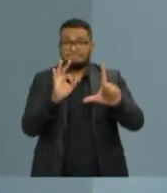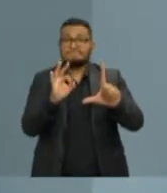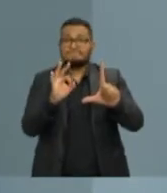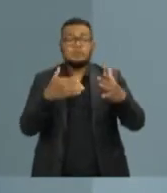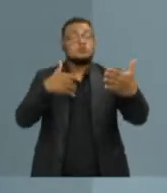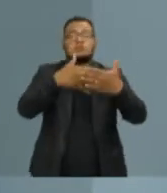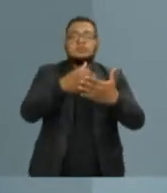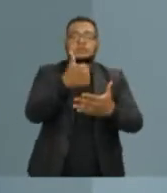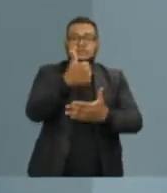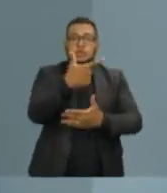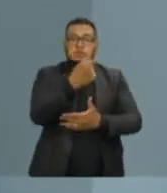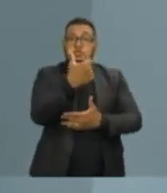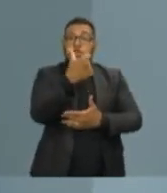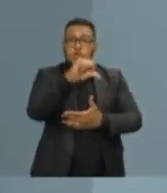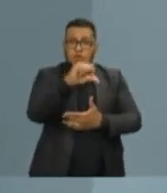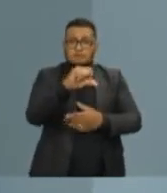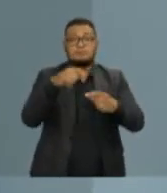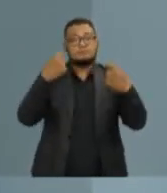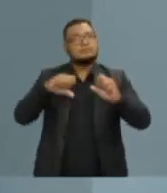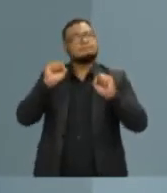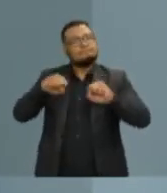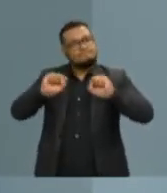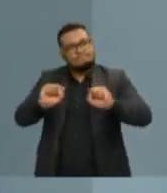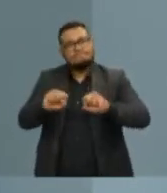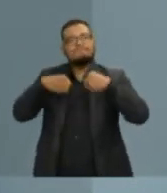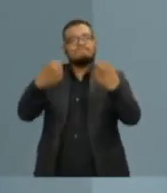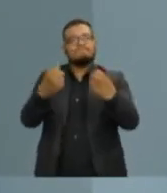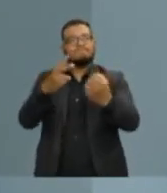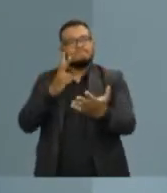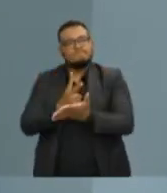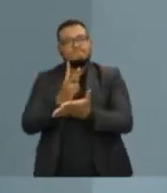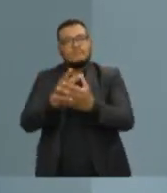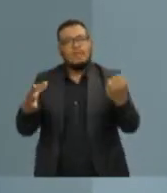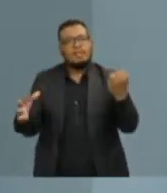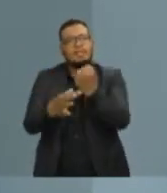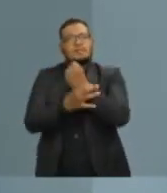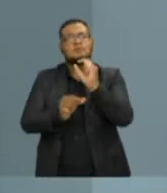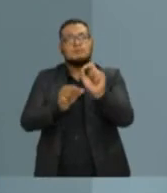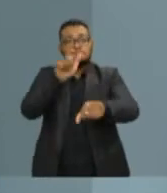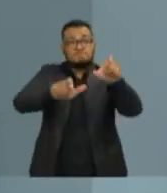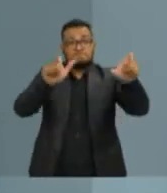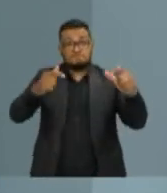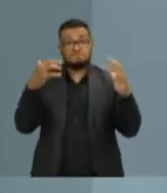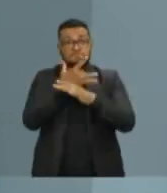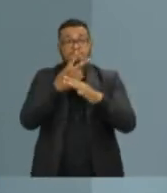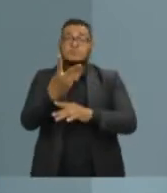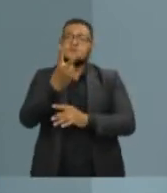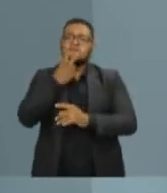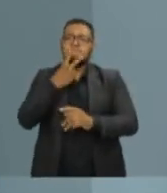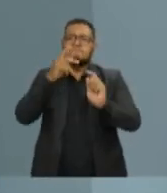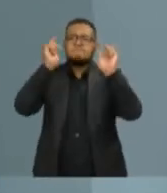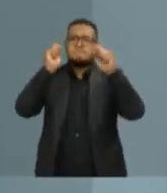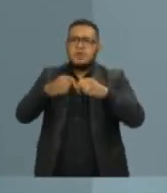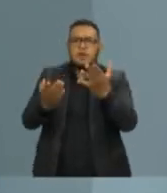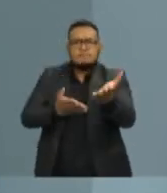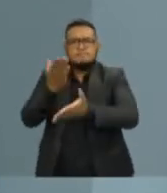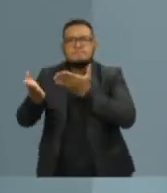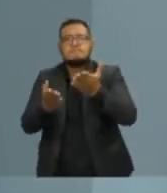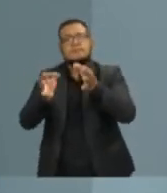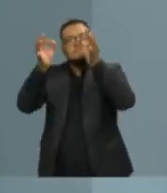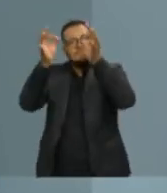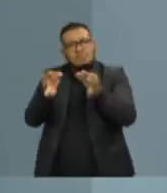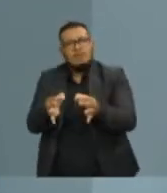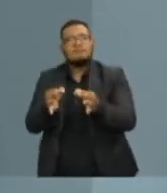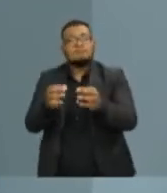e precisa ser recomposto para garantir que você, morador de Vitória, tenha um atendimento digno, tenha um atendimento humano e,